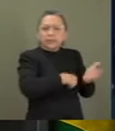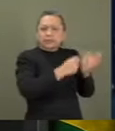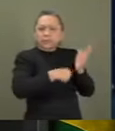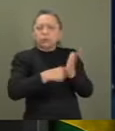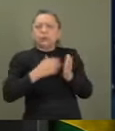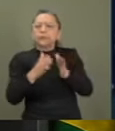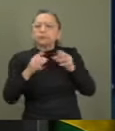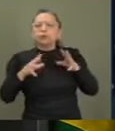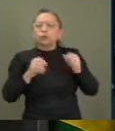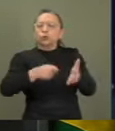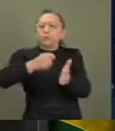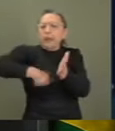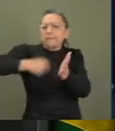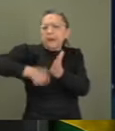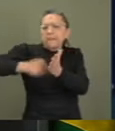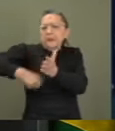todos,